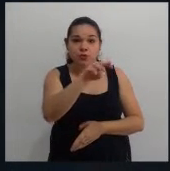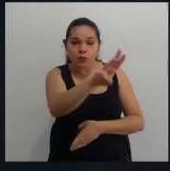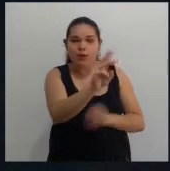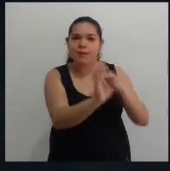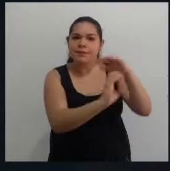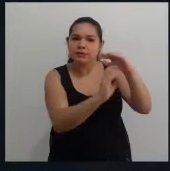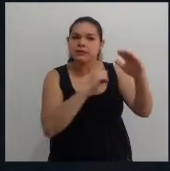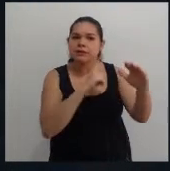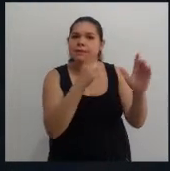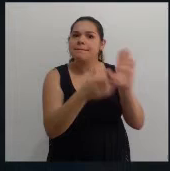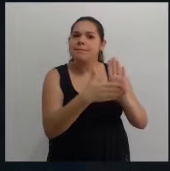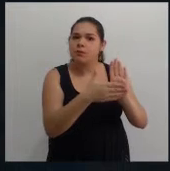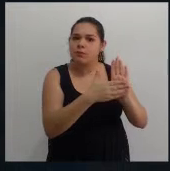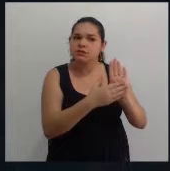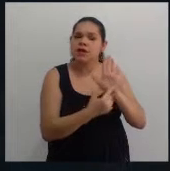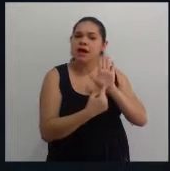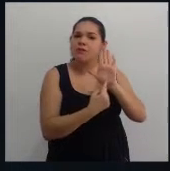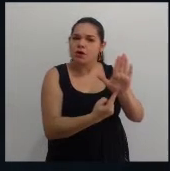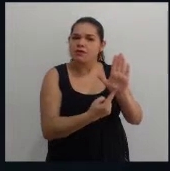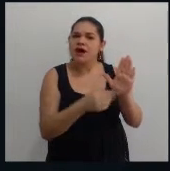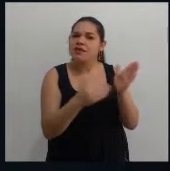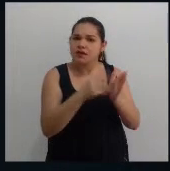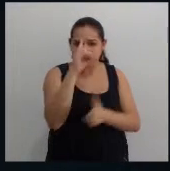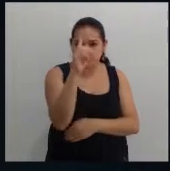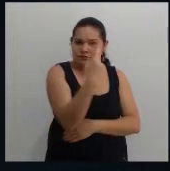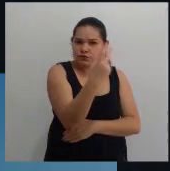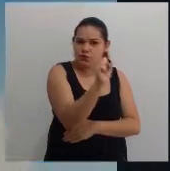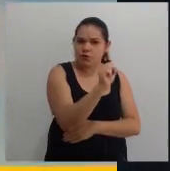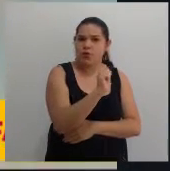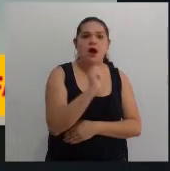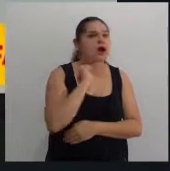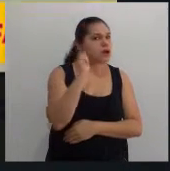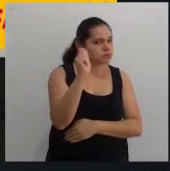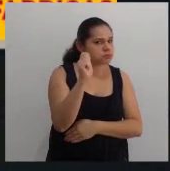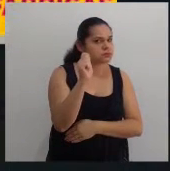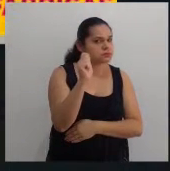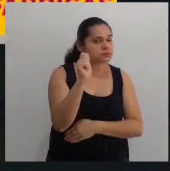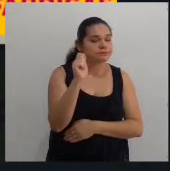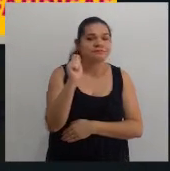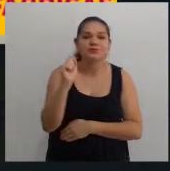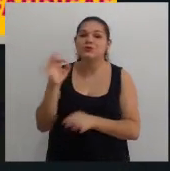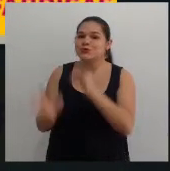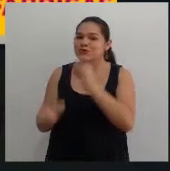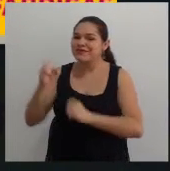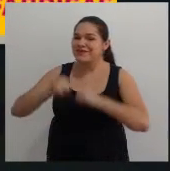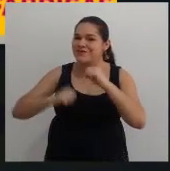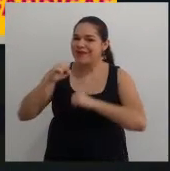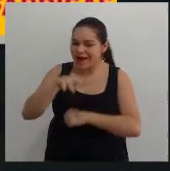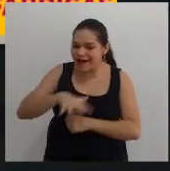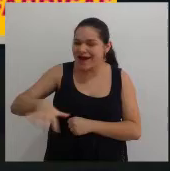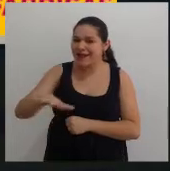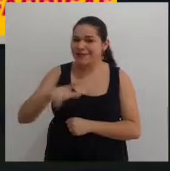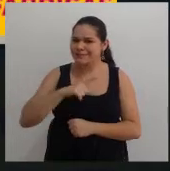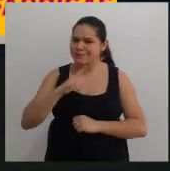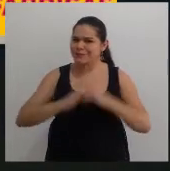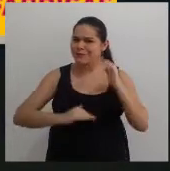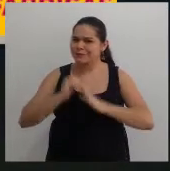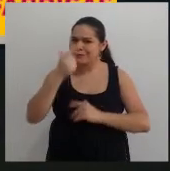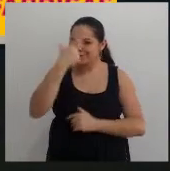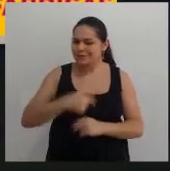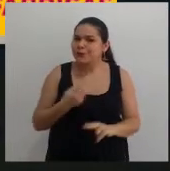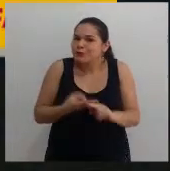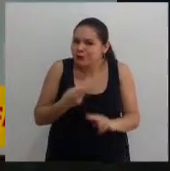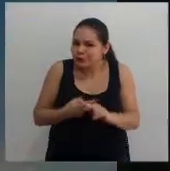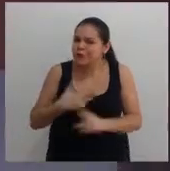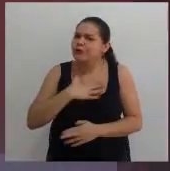apresentar proposta salarial. O Justiça nas Fábricas está na área. E tem trabalhador que usou e aprovou,